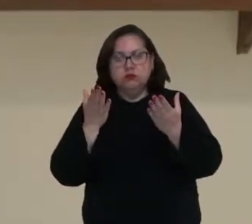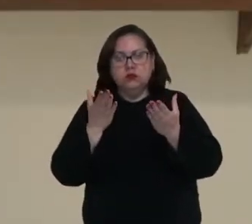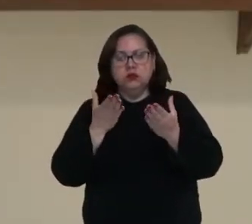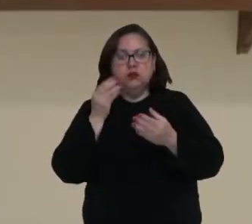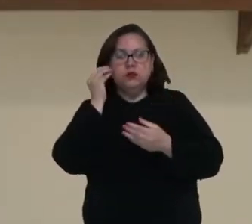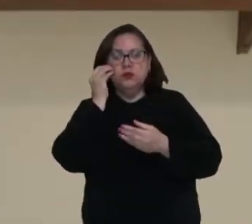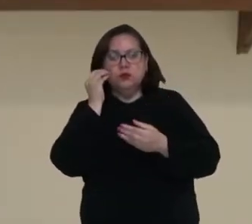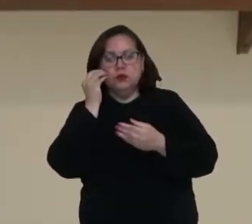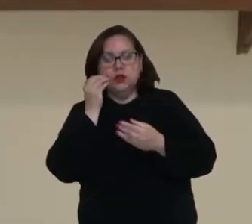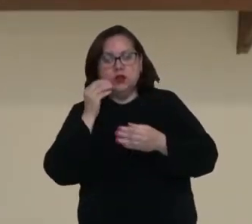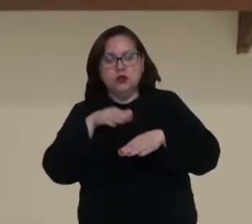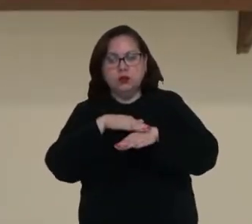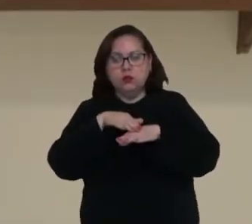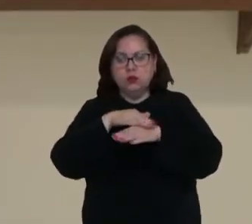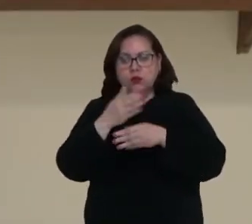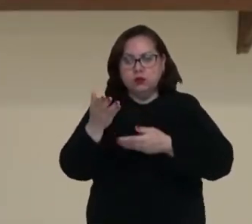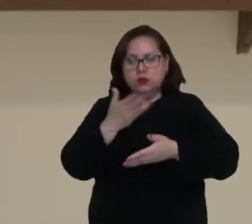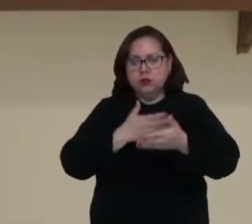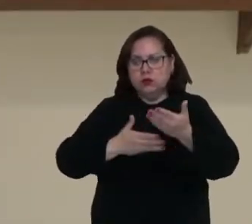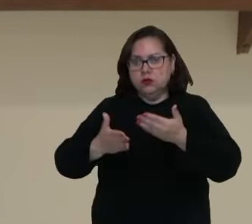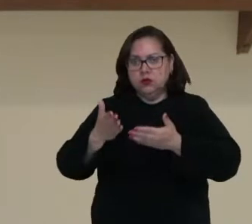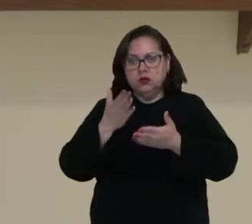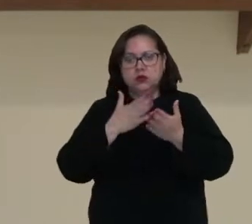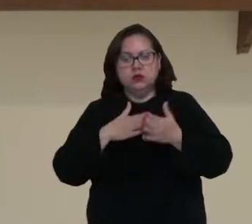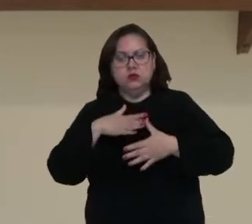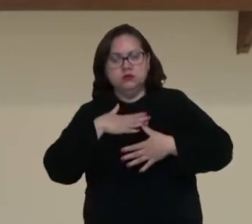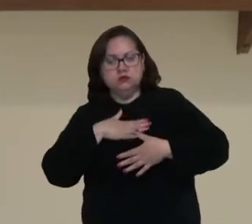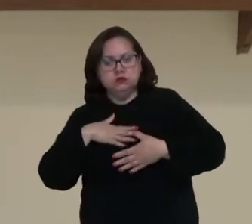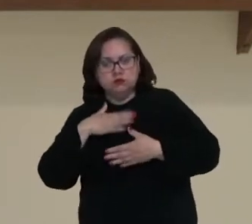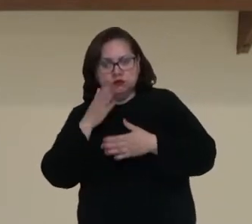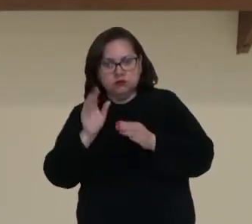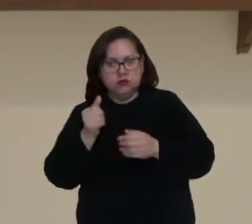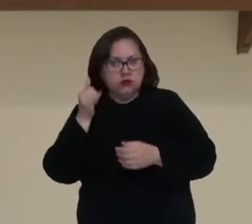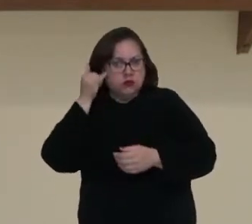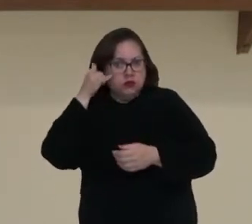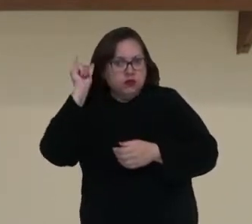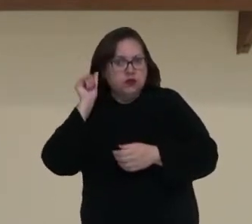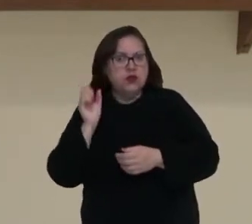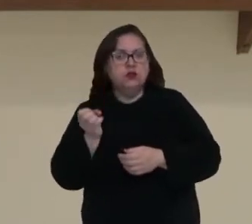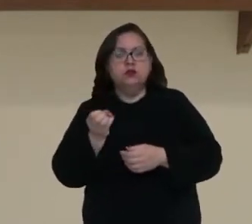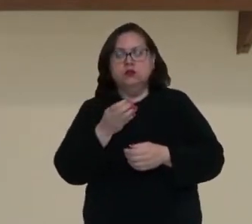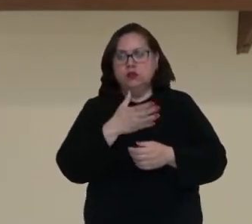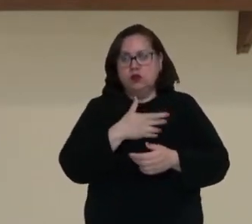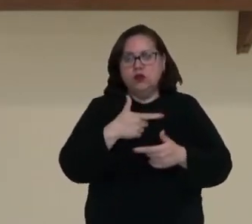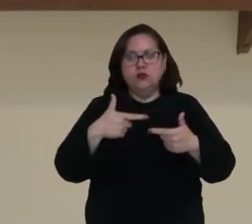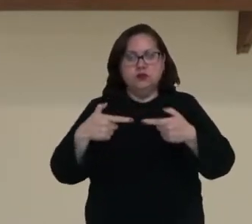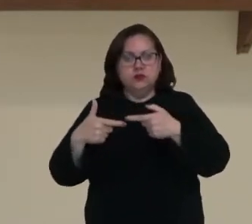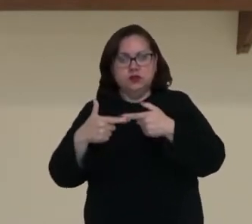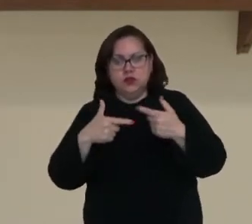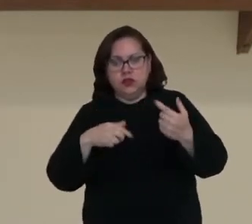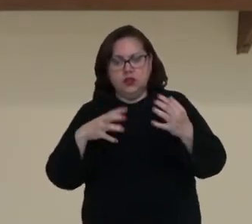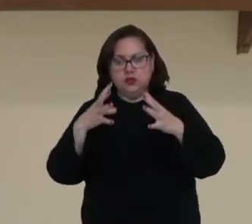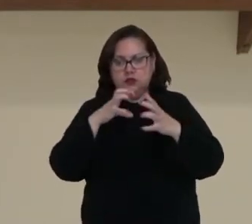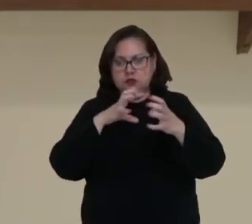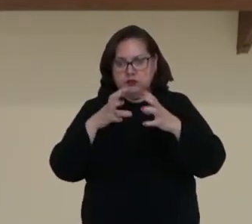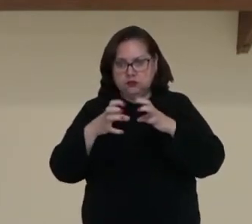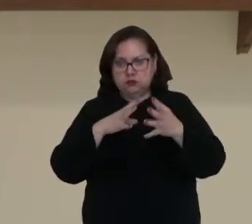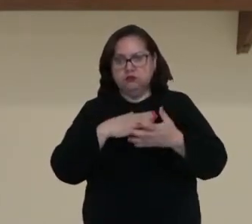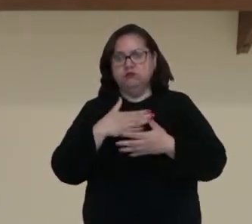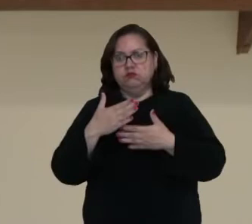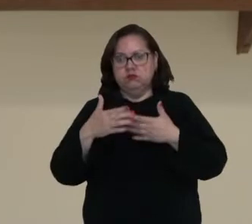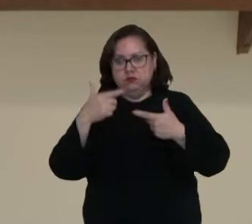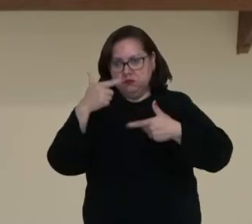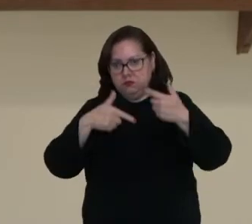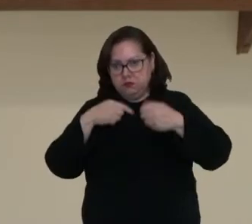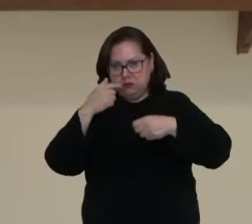tentar dialogar, criar uma diplomacia, evitar novos, né, novas guerras, novos